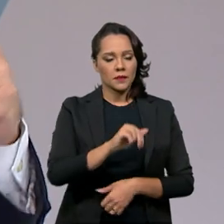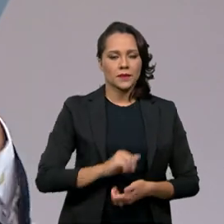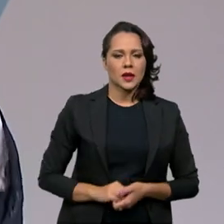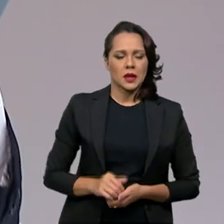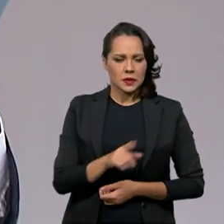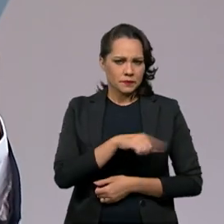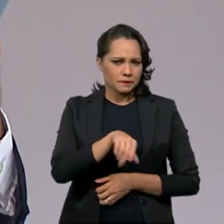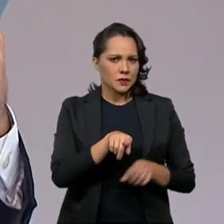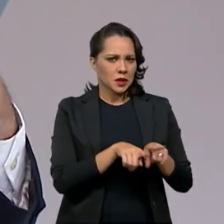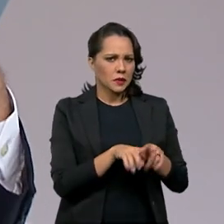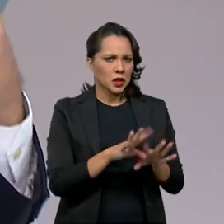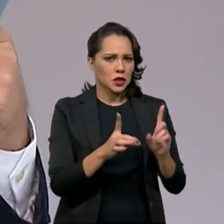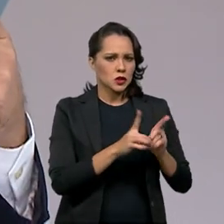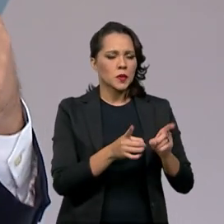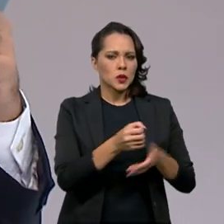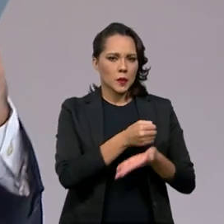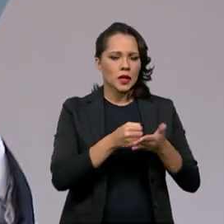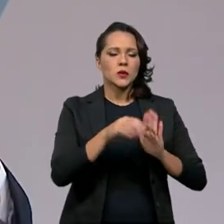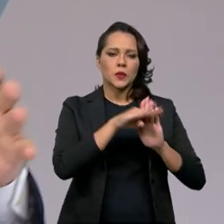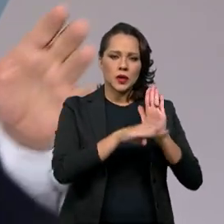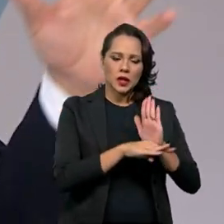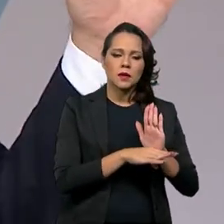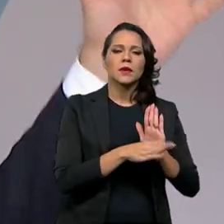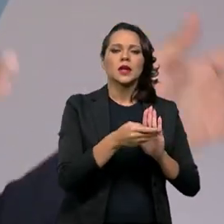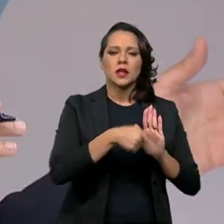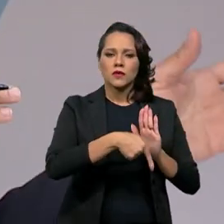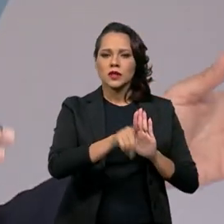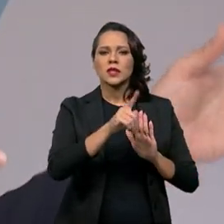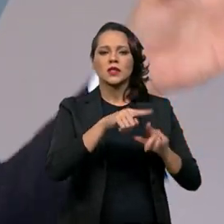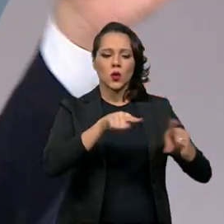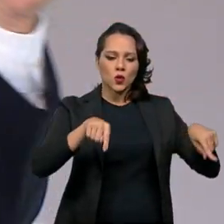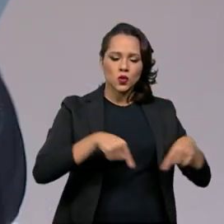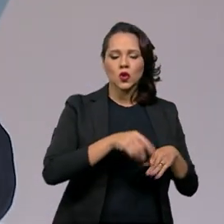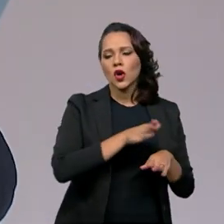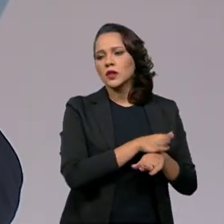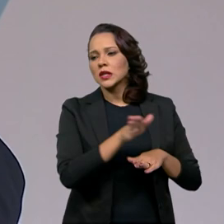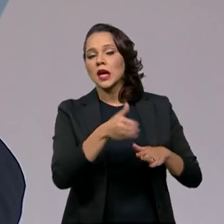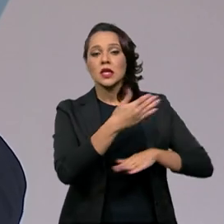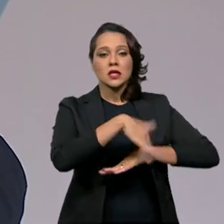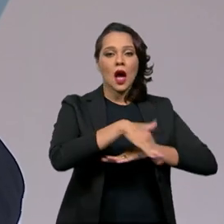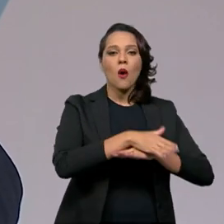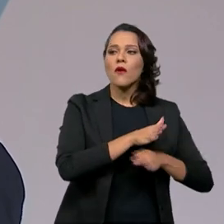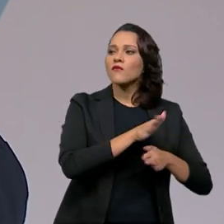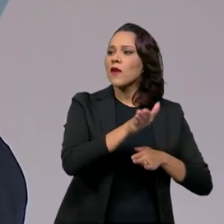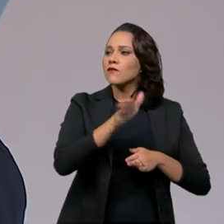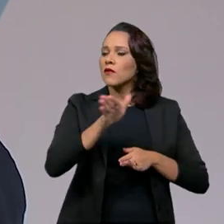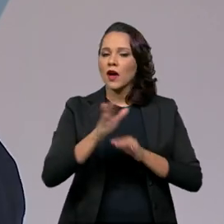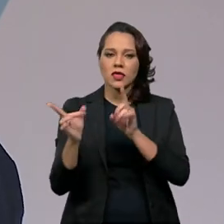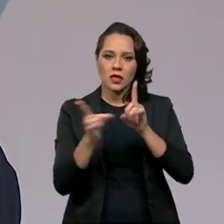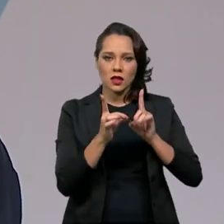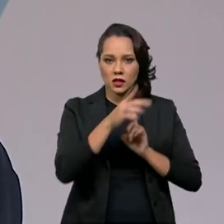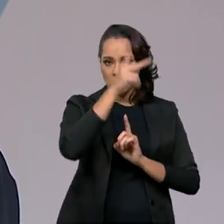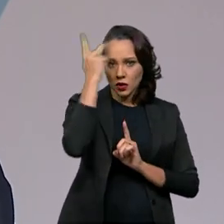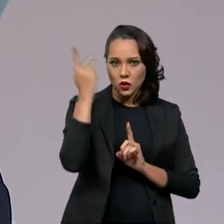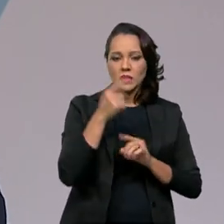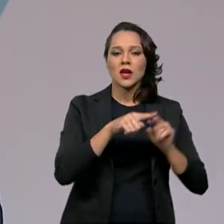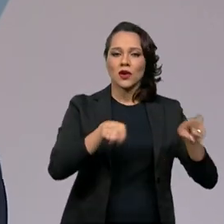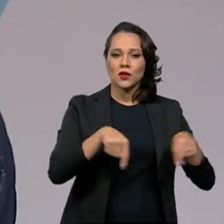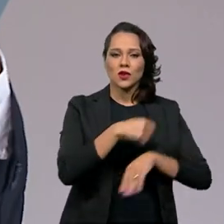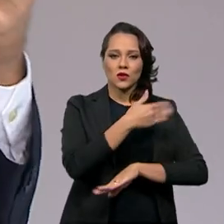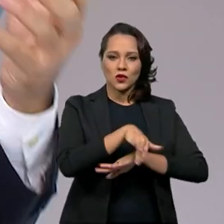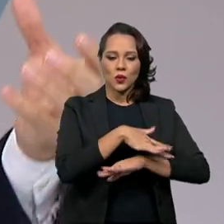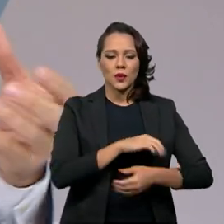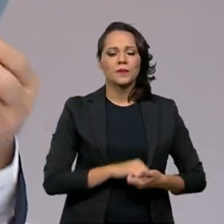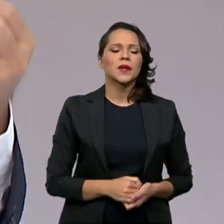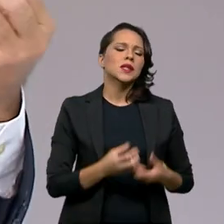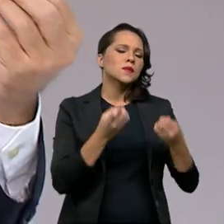vocês também, na atenção primária, tem um programa que vocês saem do consultório e vai até a rua atender essas pessoas, que é o consultório de rua.